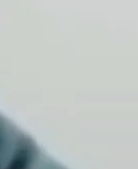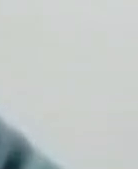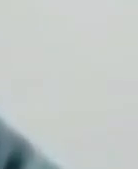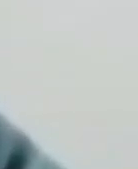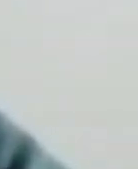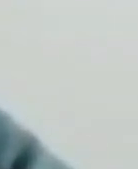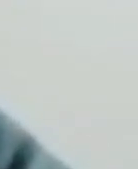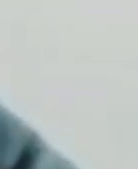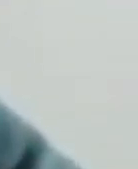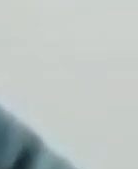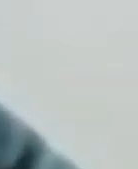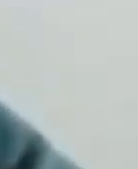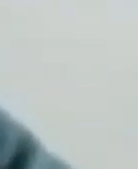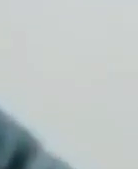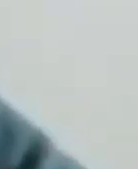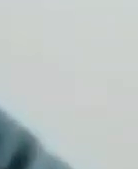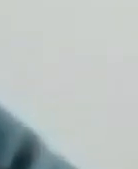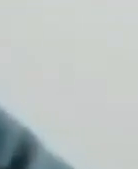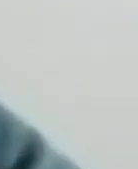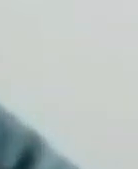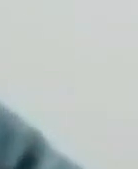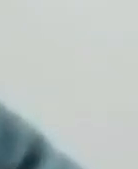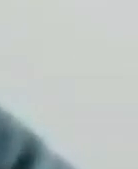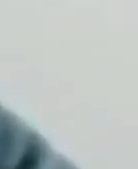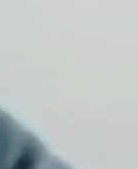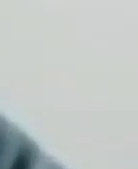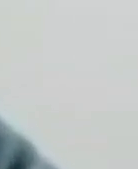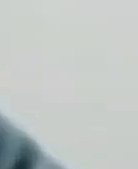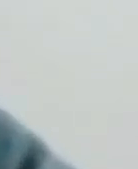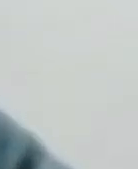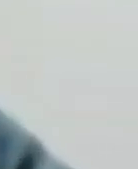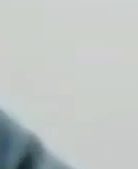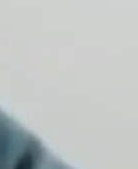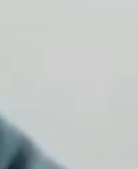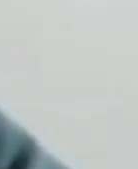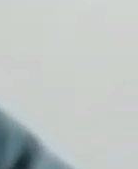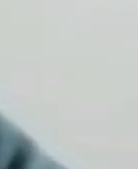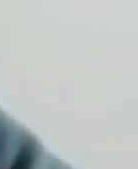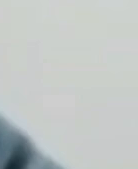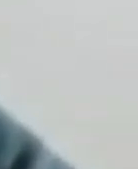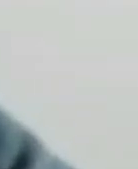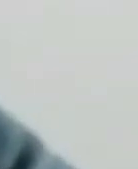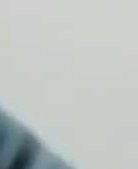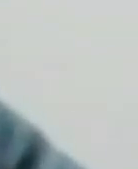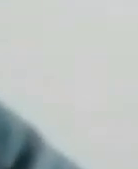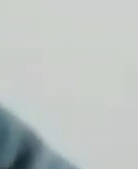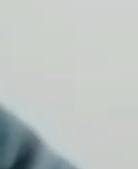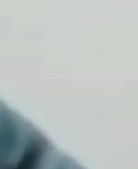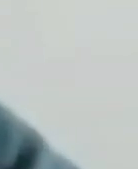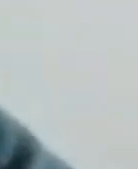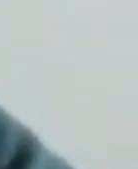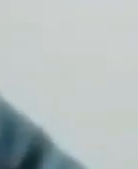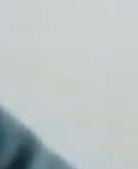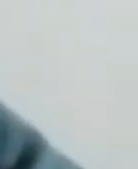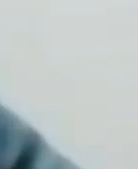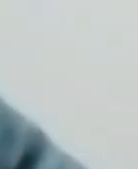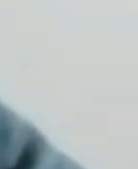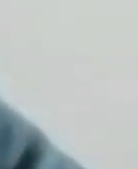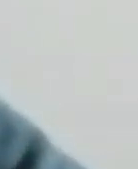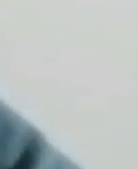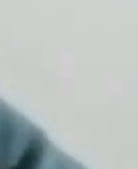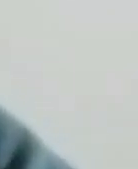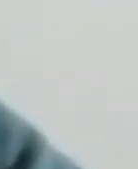Porque esta vida será cobrado das mãos dos senhores. E eu não estou falando